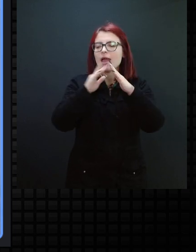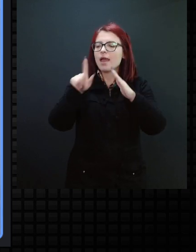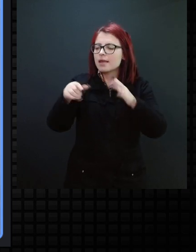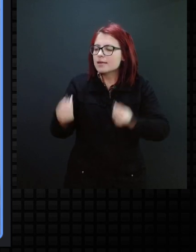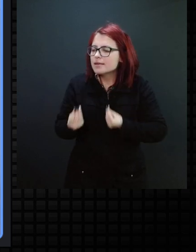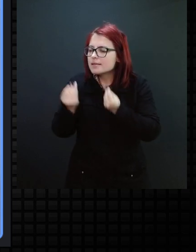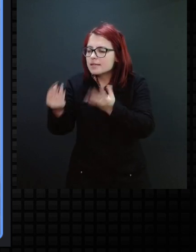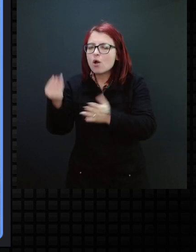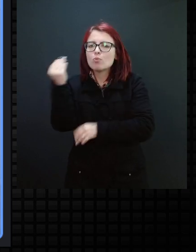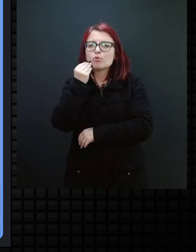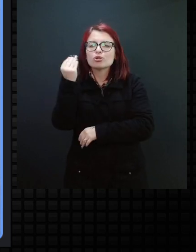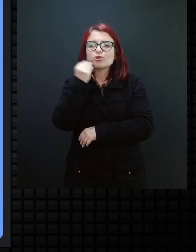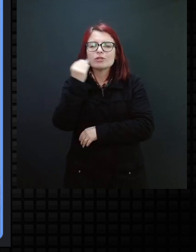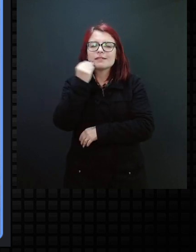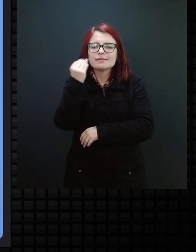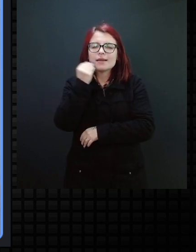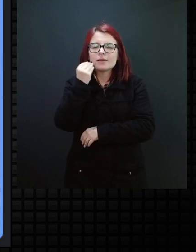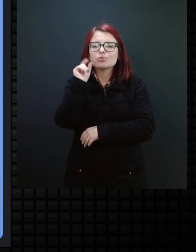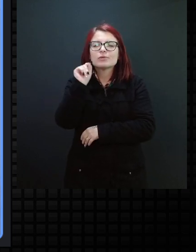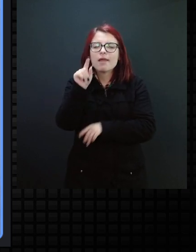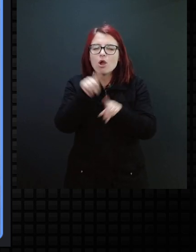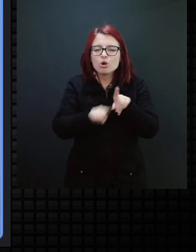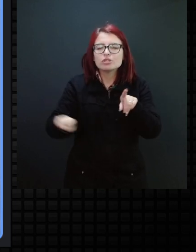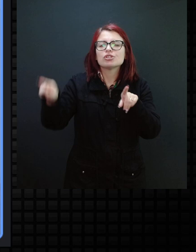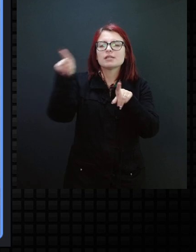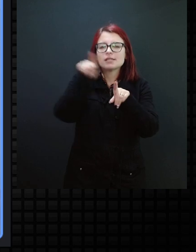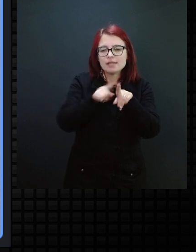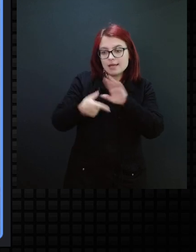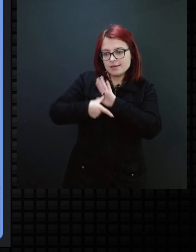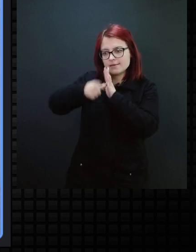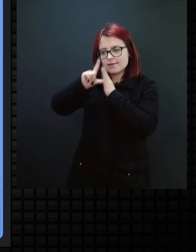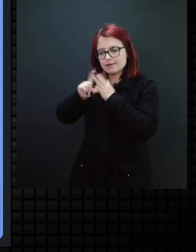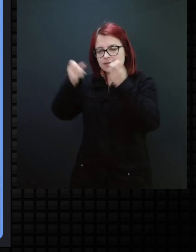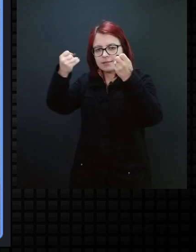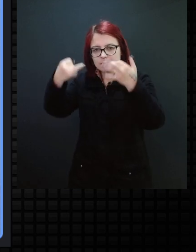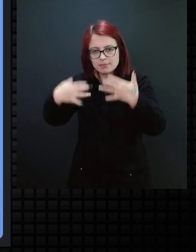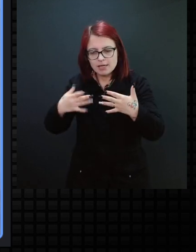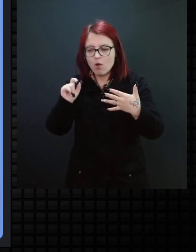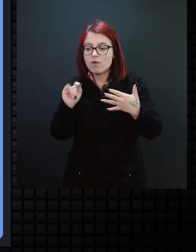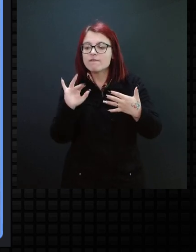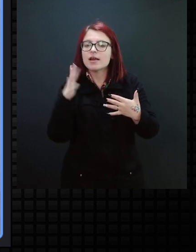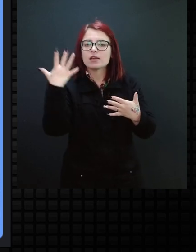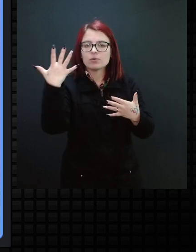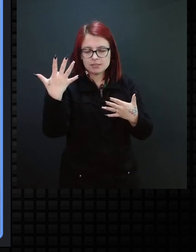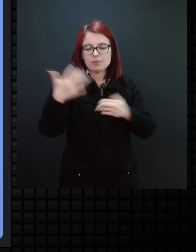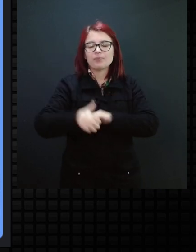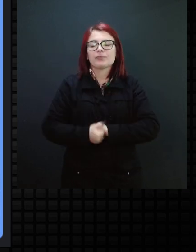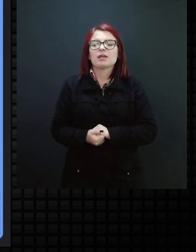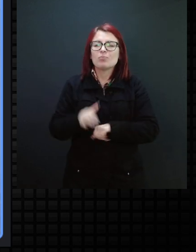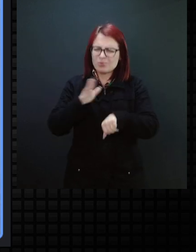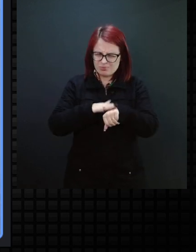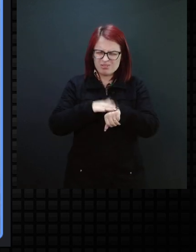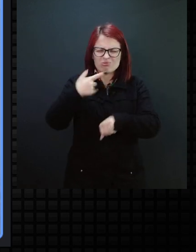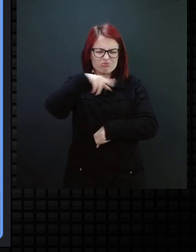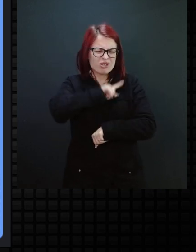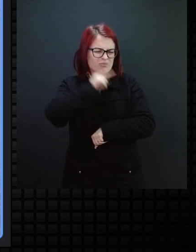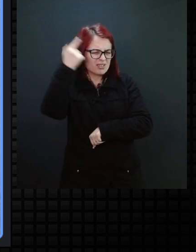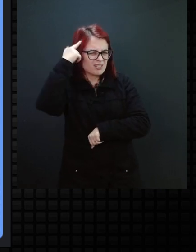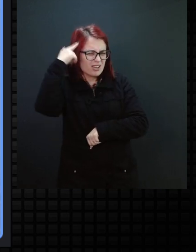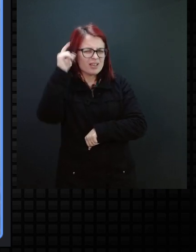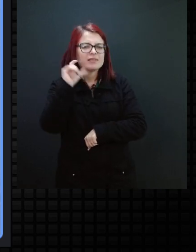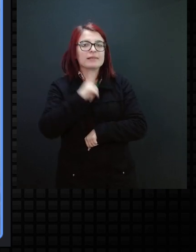a rotina e a antecipação dos fatos. Então, pensarmos que quando a gente tem uma criança